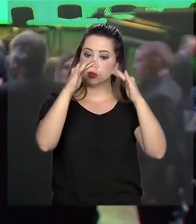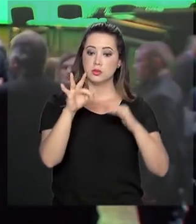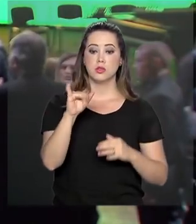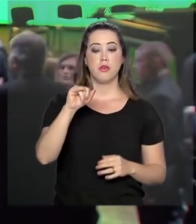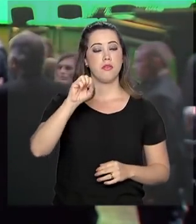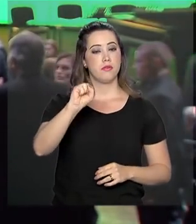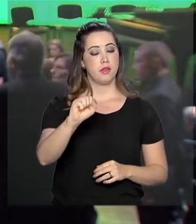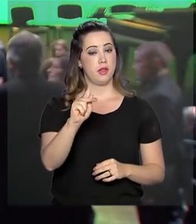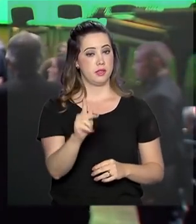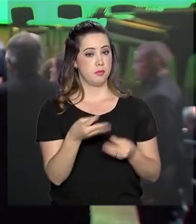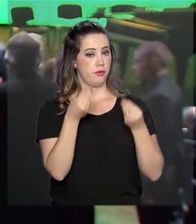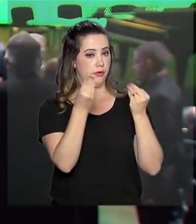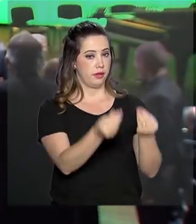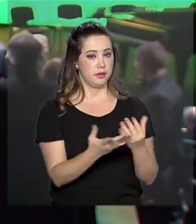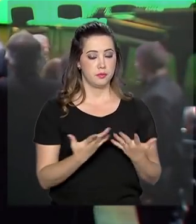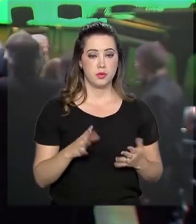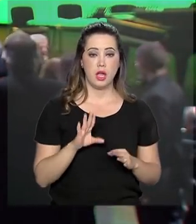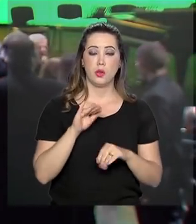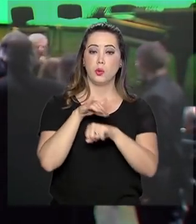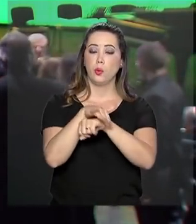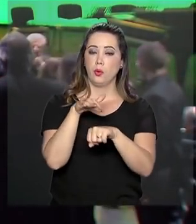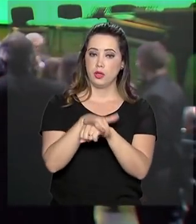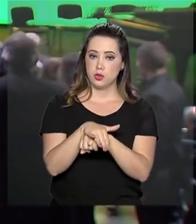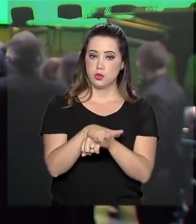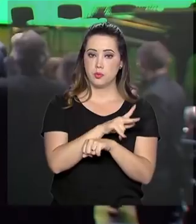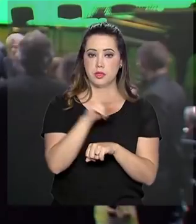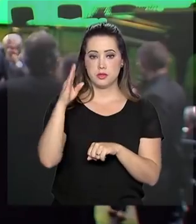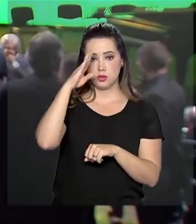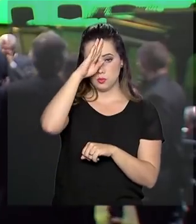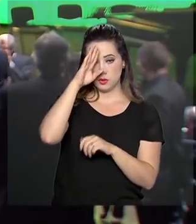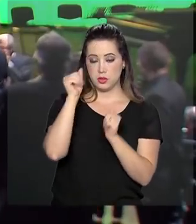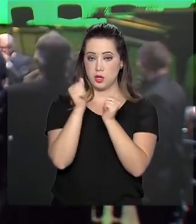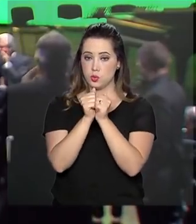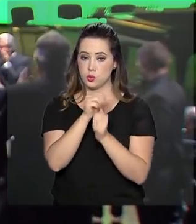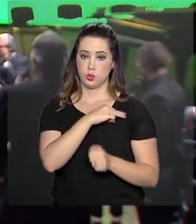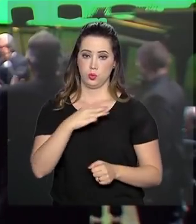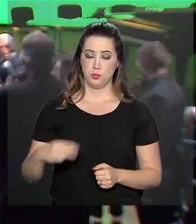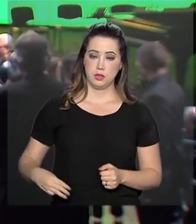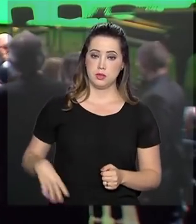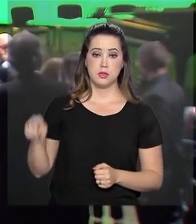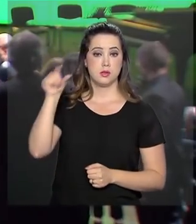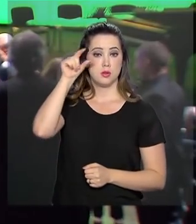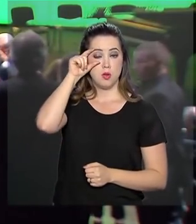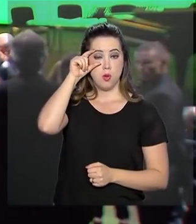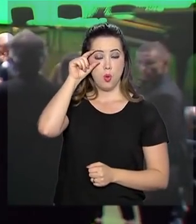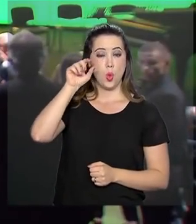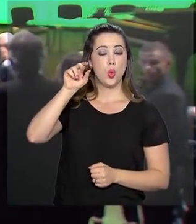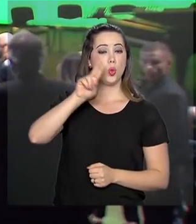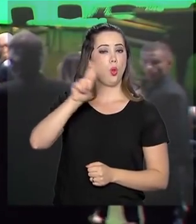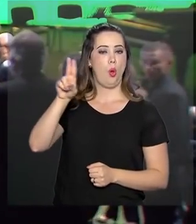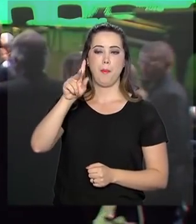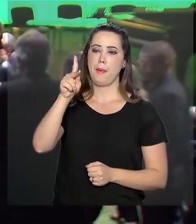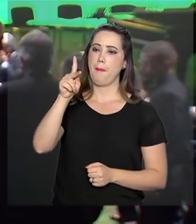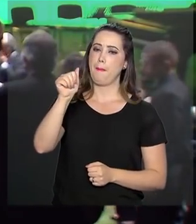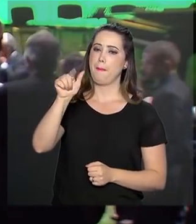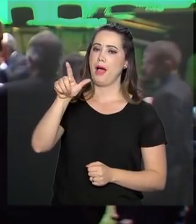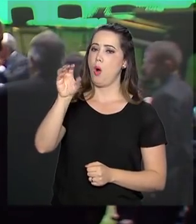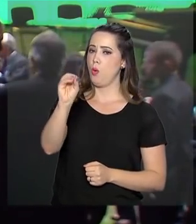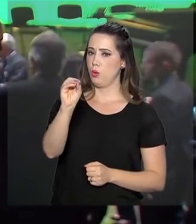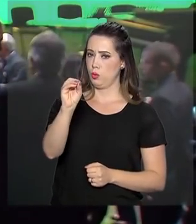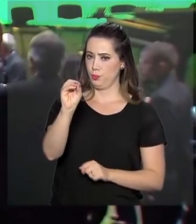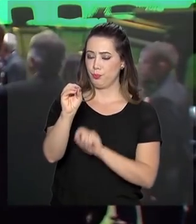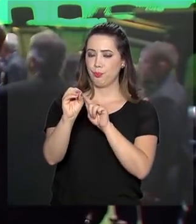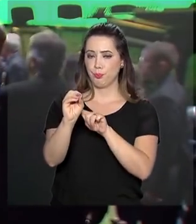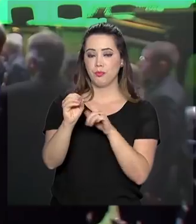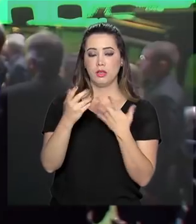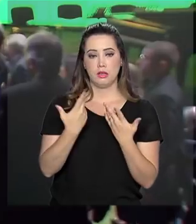À noite, o presidente Jair Bolsonaro, que está na companhia do ministro da Economia, Paulo Guedes, tem um compromisso, um jantar na casa